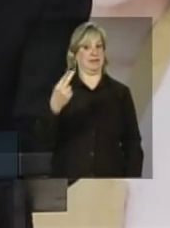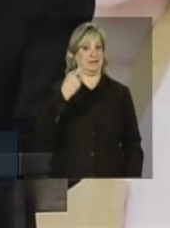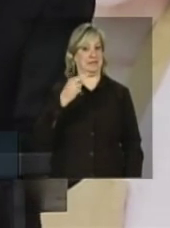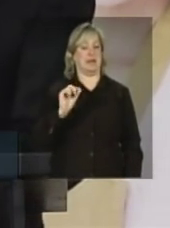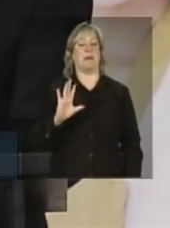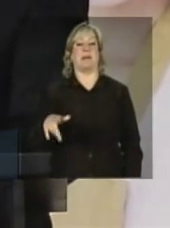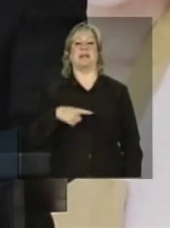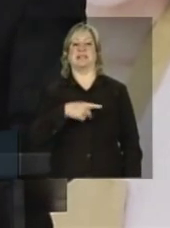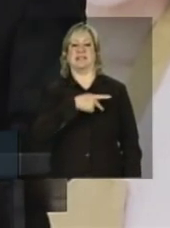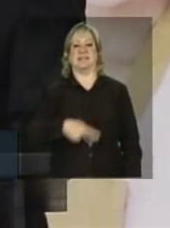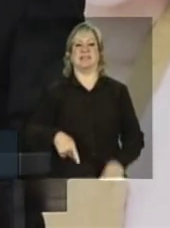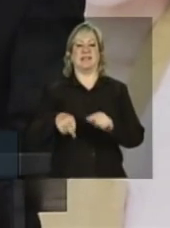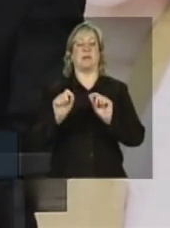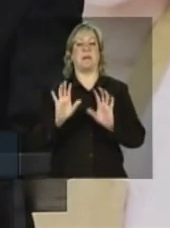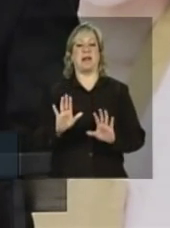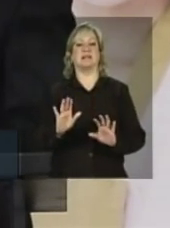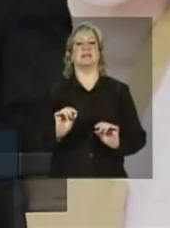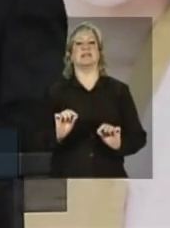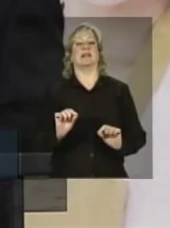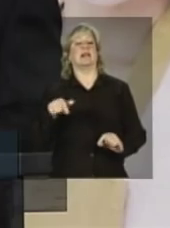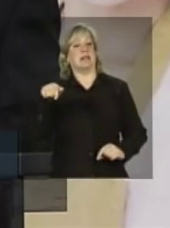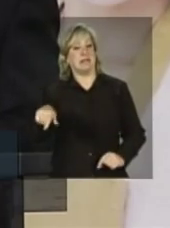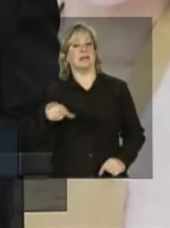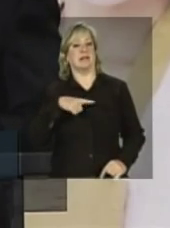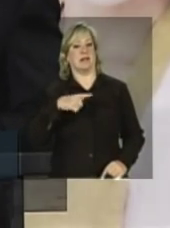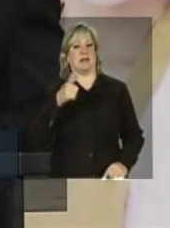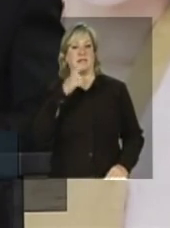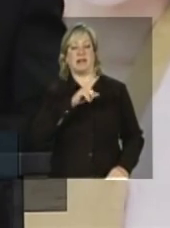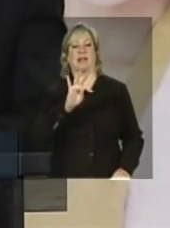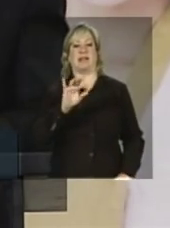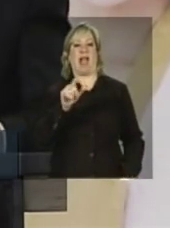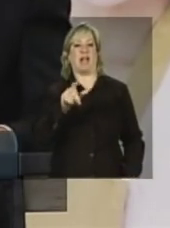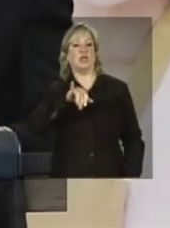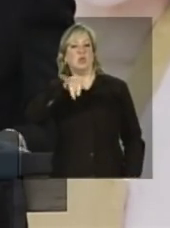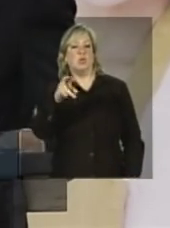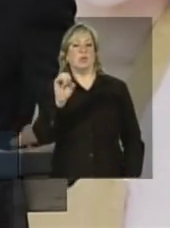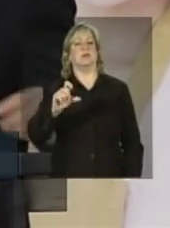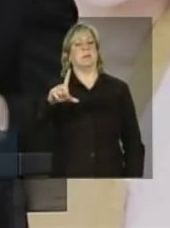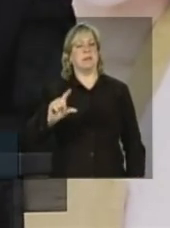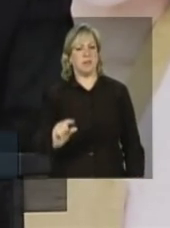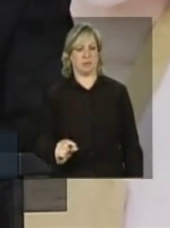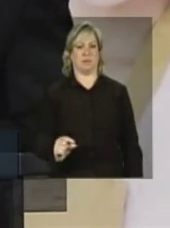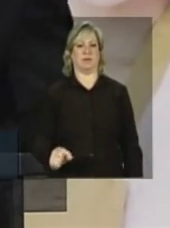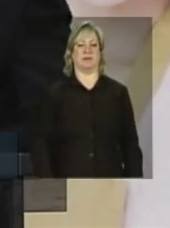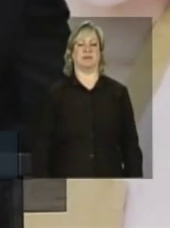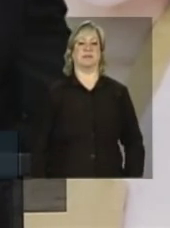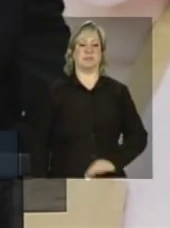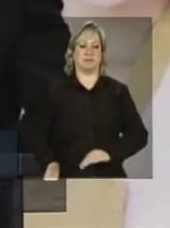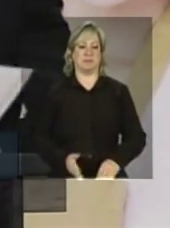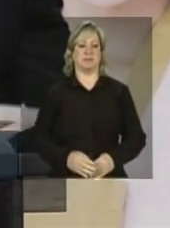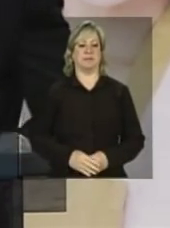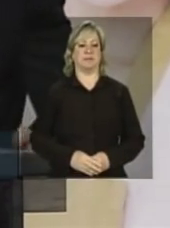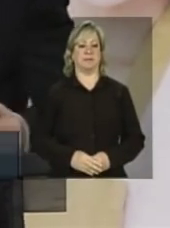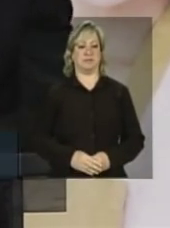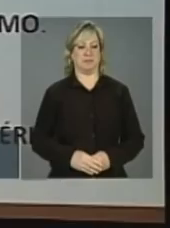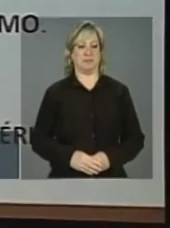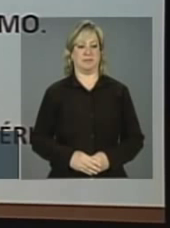é isso mesmo que vai acontecer, é com taxas de juros as menores do mercado. Passamos adiante.